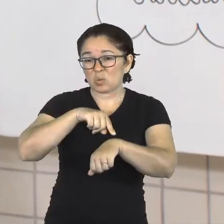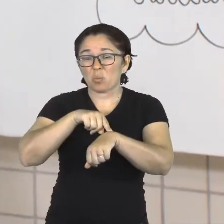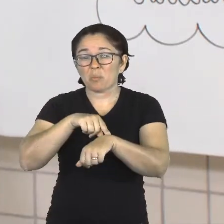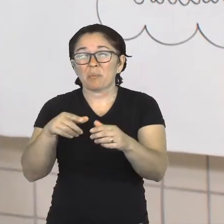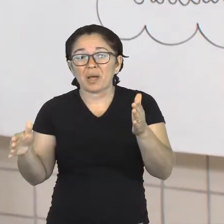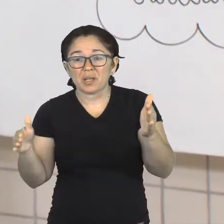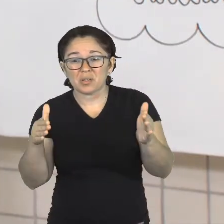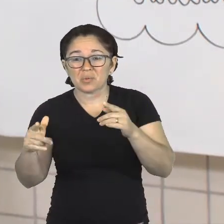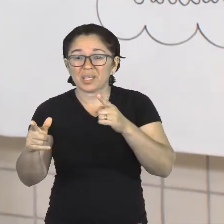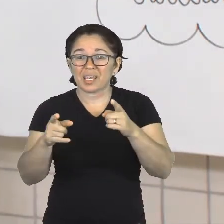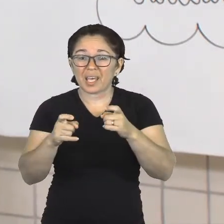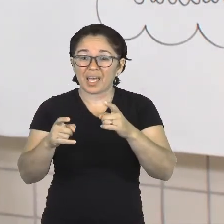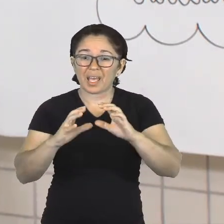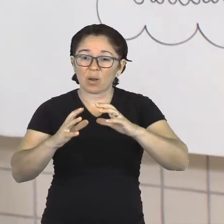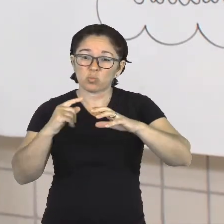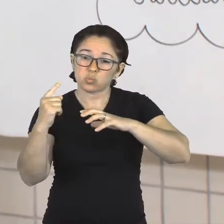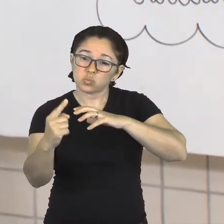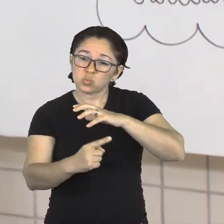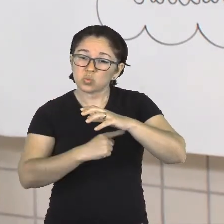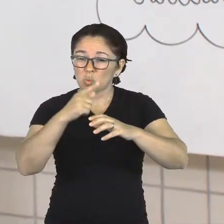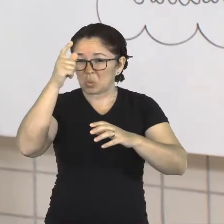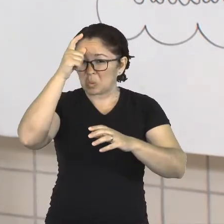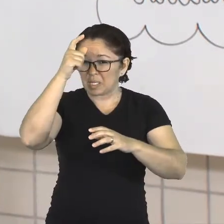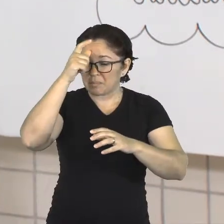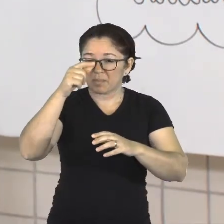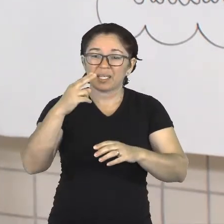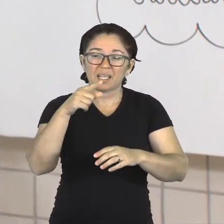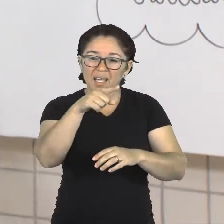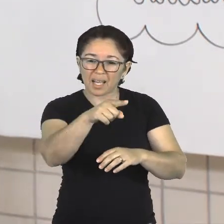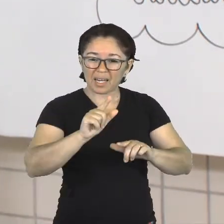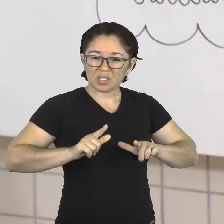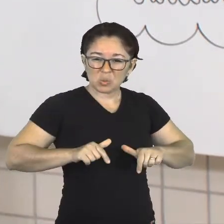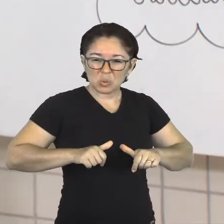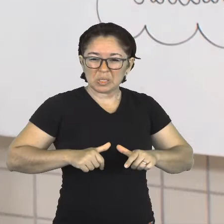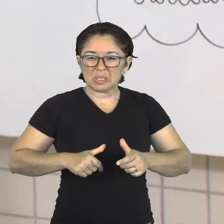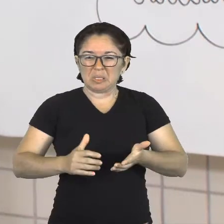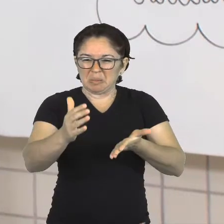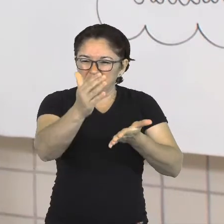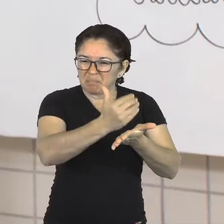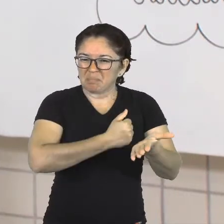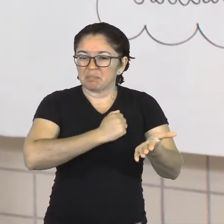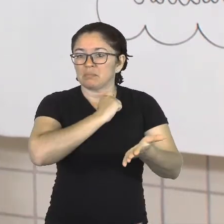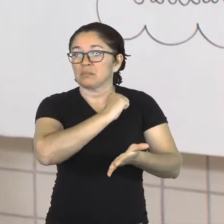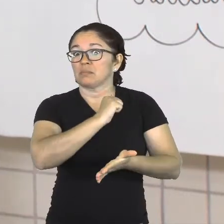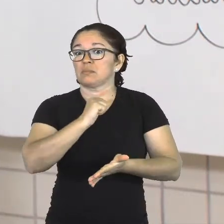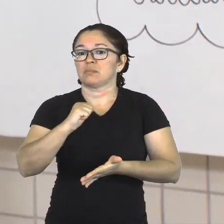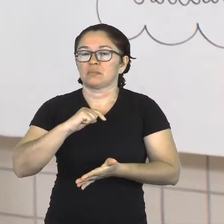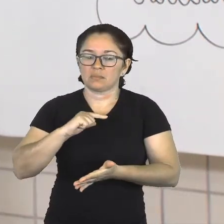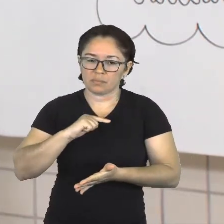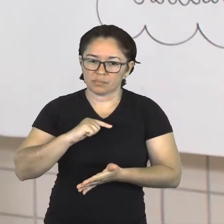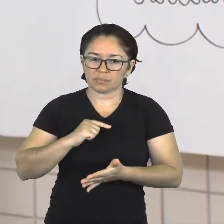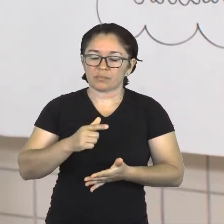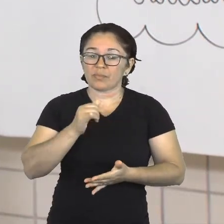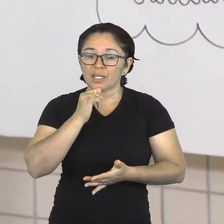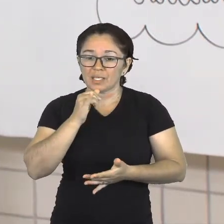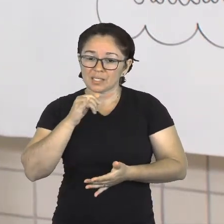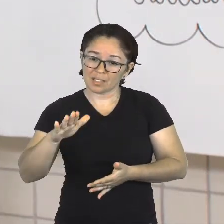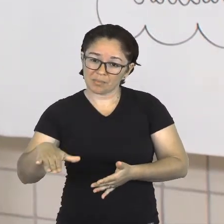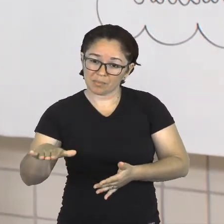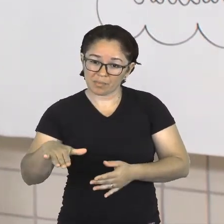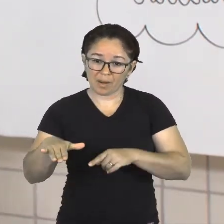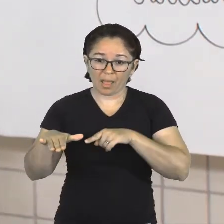por essa guerra, por essa perseguição aos judeus. A Liesel não é uma criança judia, ela é alemã, ela é